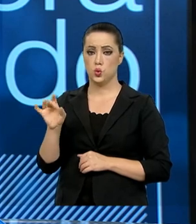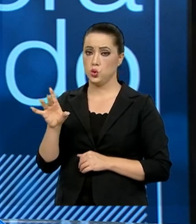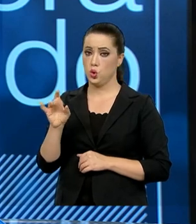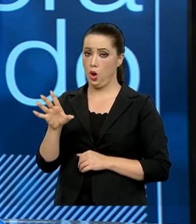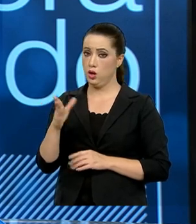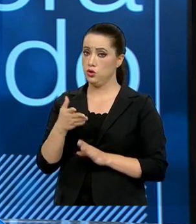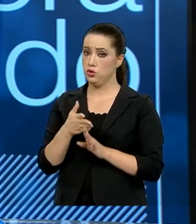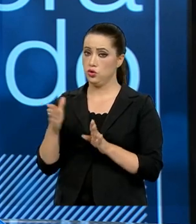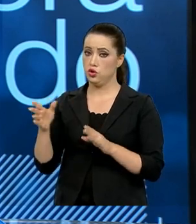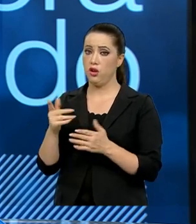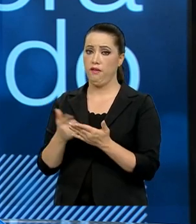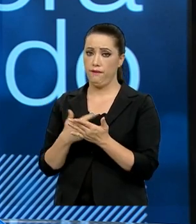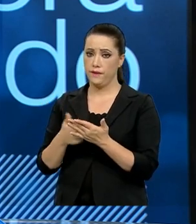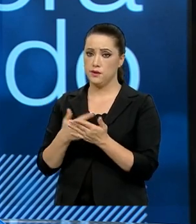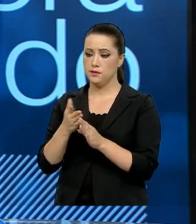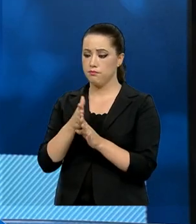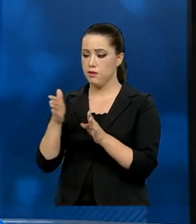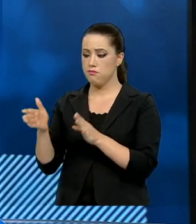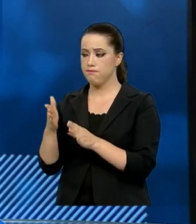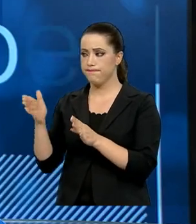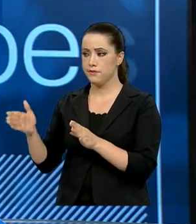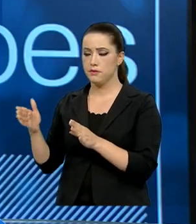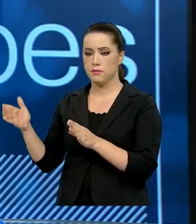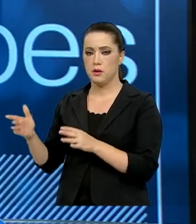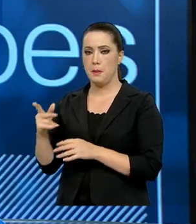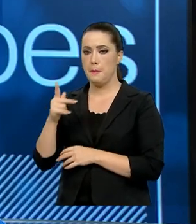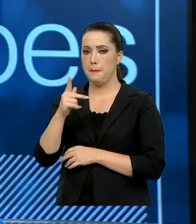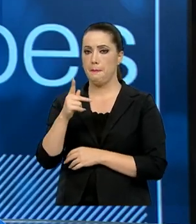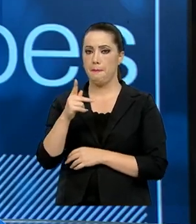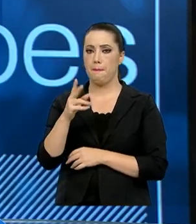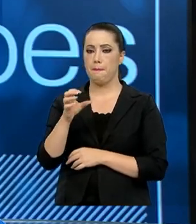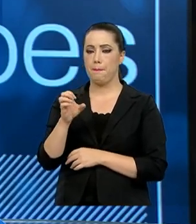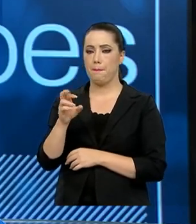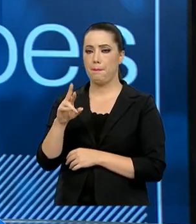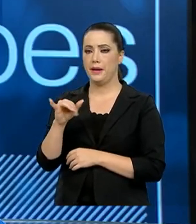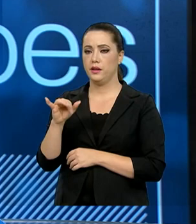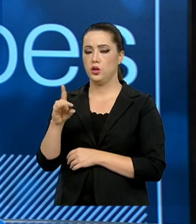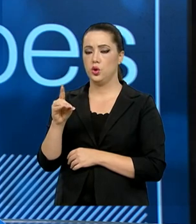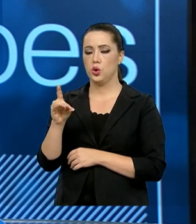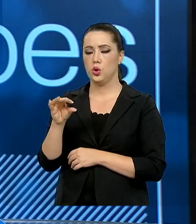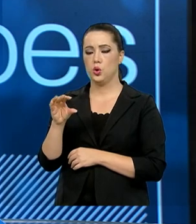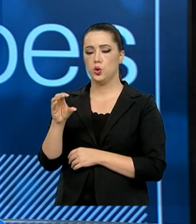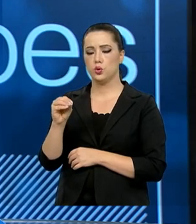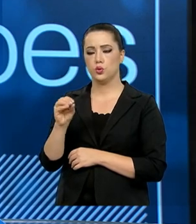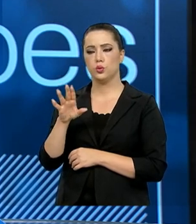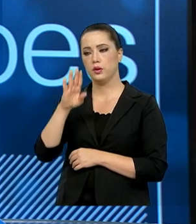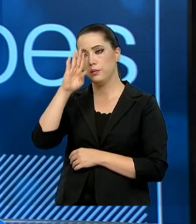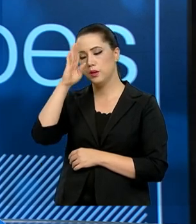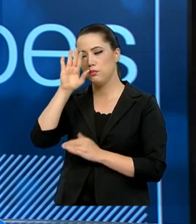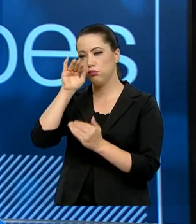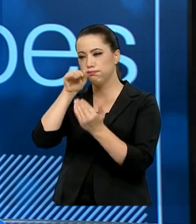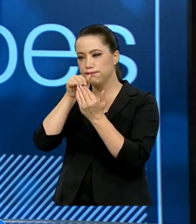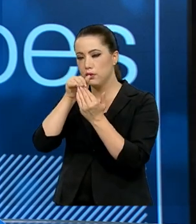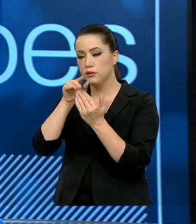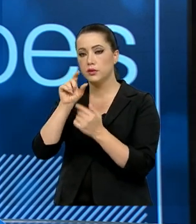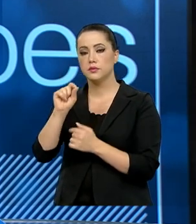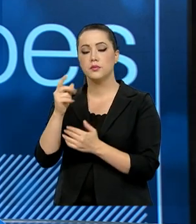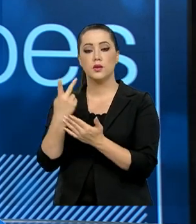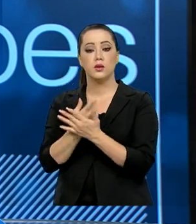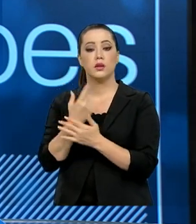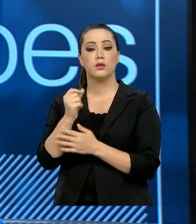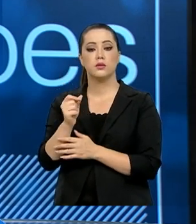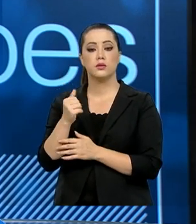periódicos, mas é o, vamos dizer assim, é o aspecto principal do nosso portal. Ou seja, aquilo que é